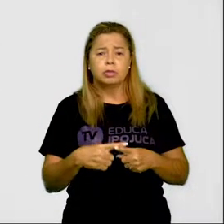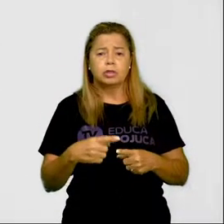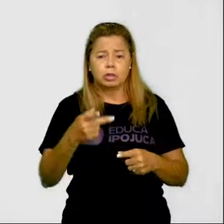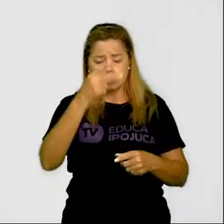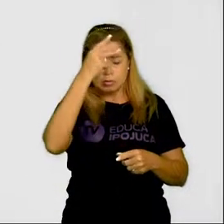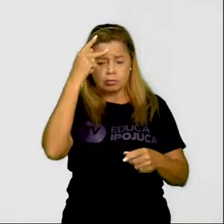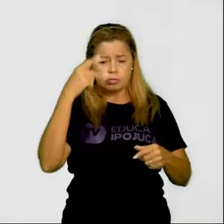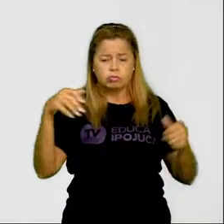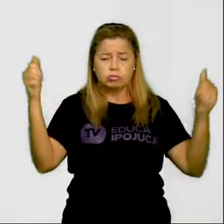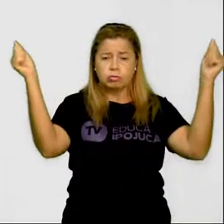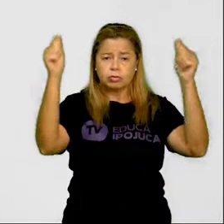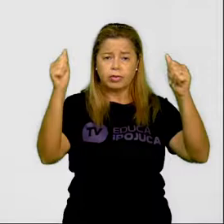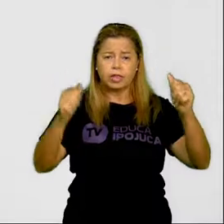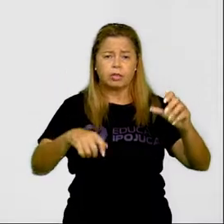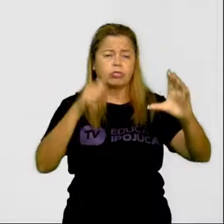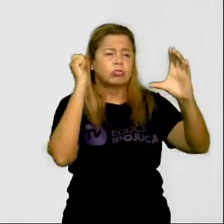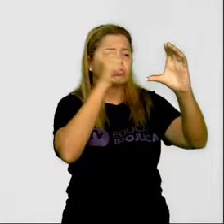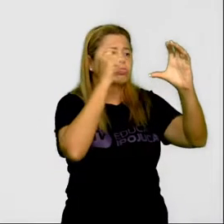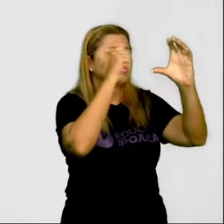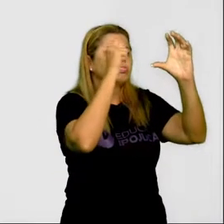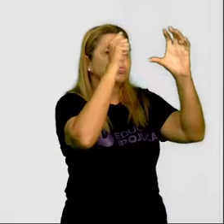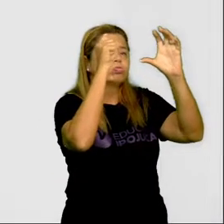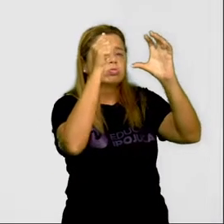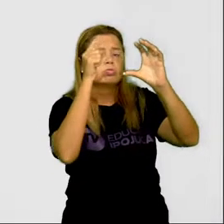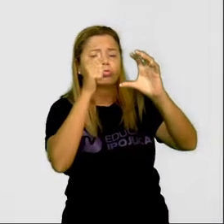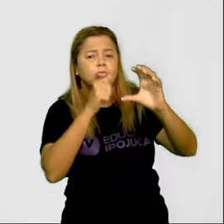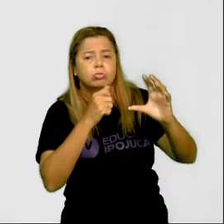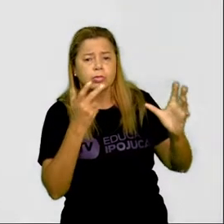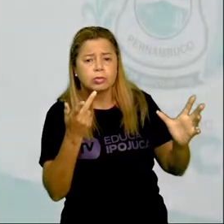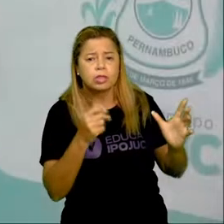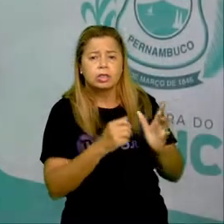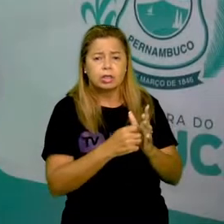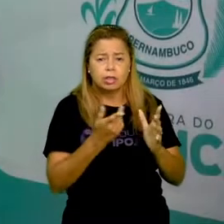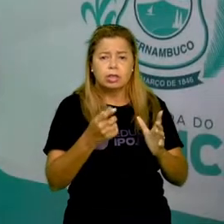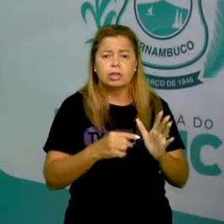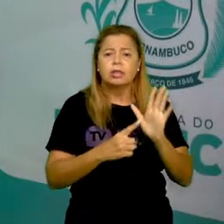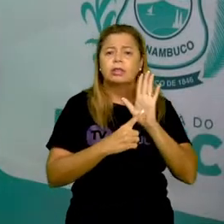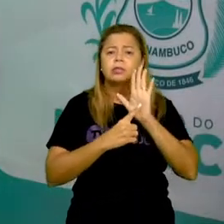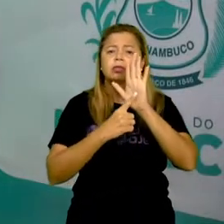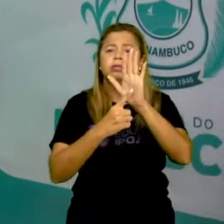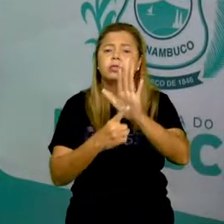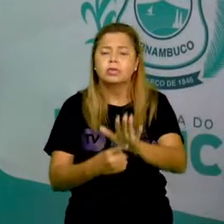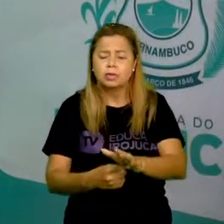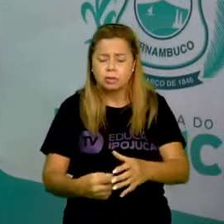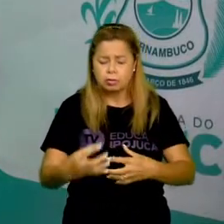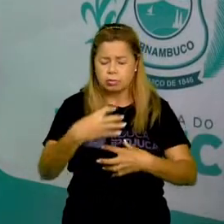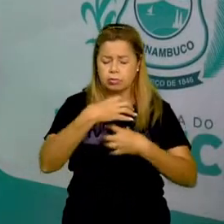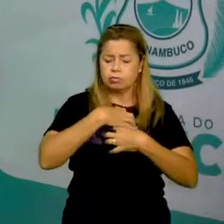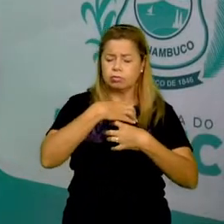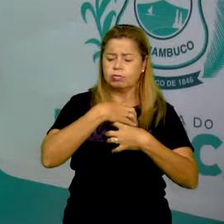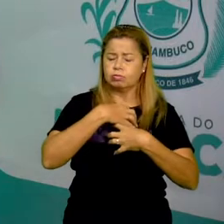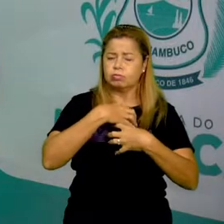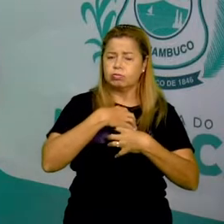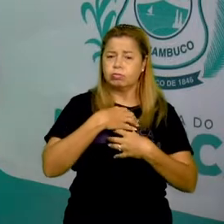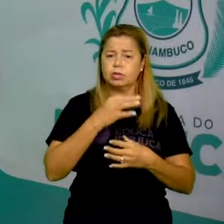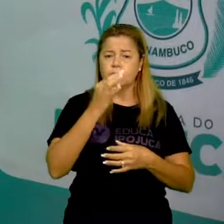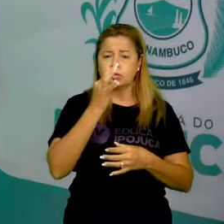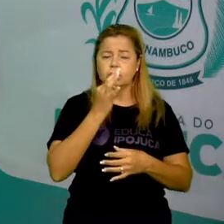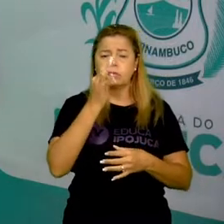está representando esteticamente a sua visão, o seu sentimento, a sua opinião